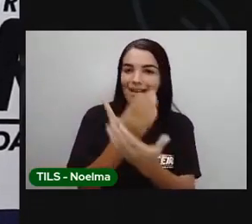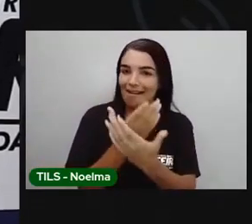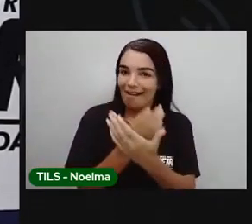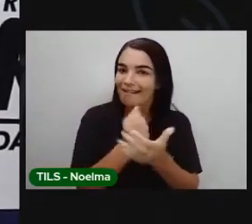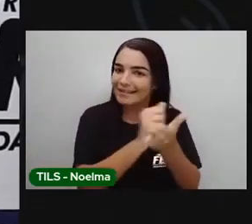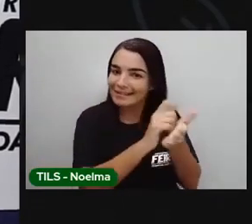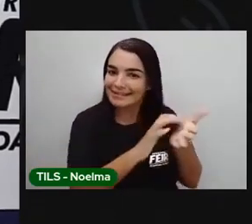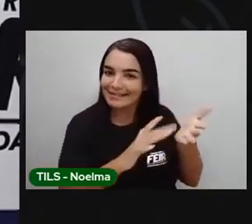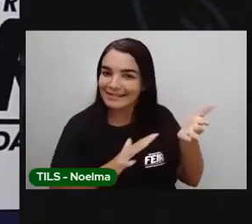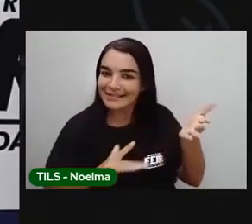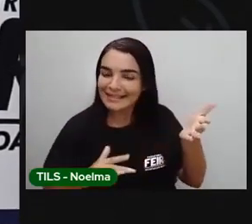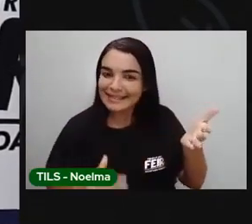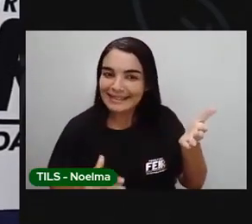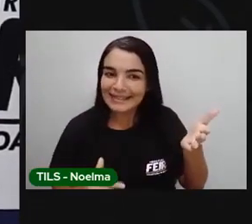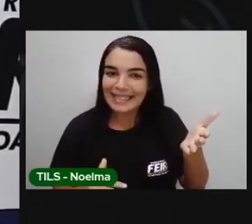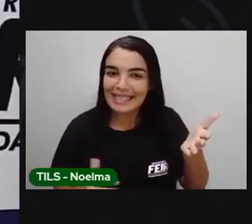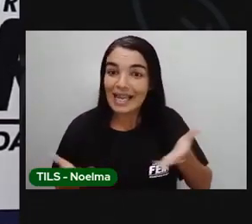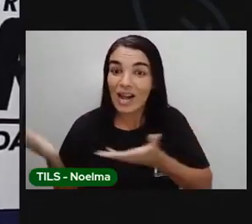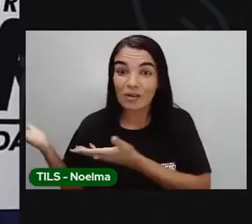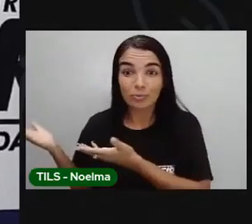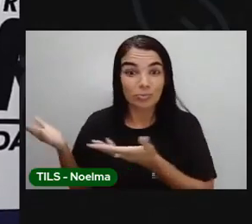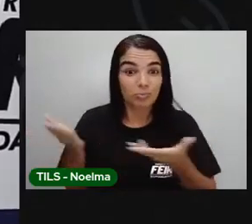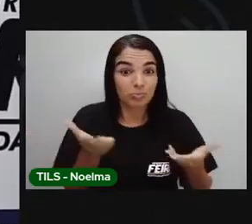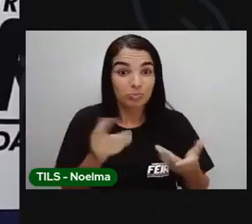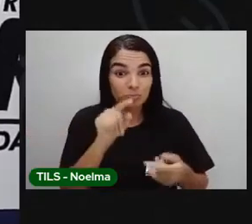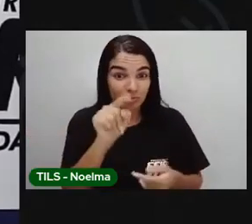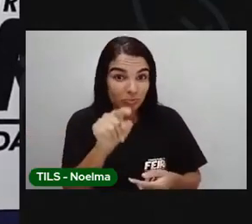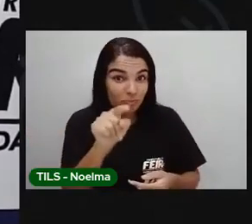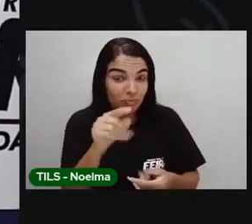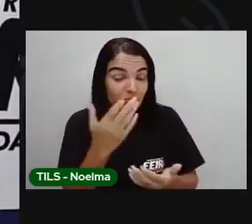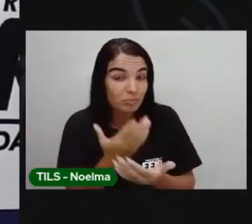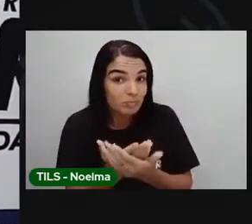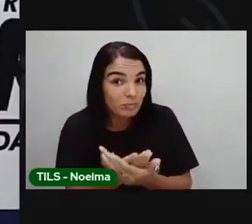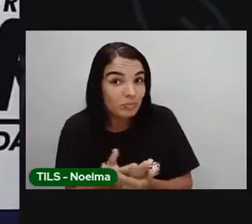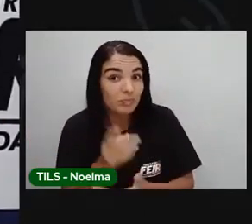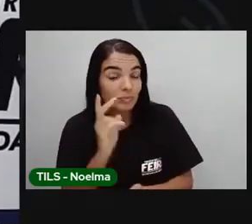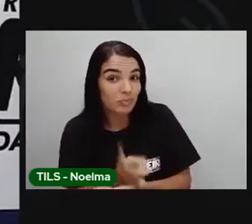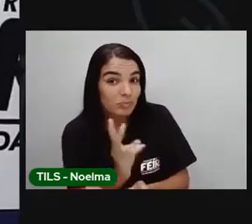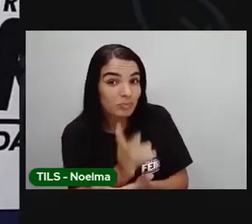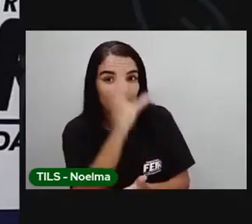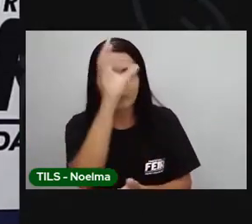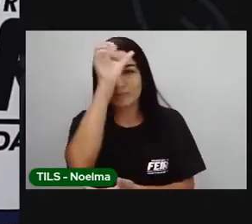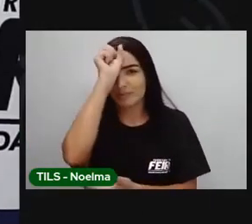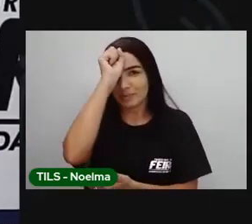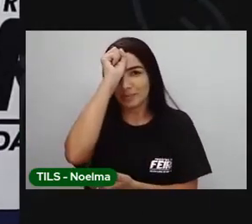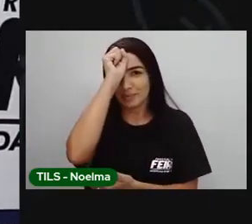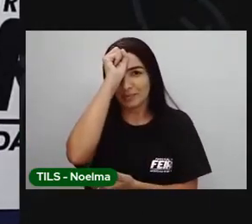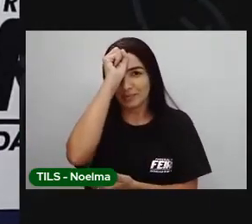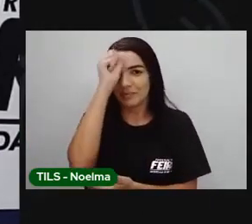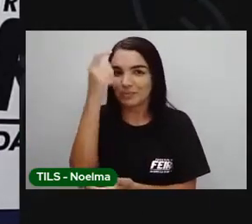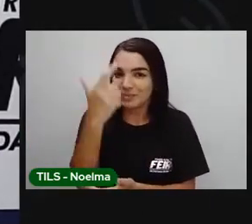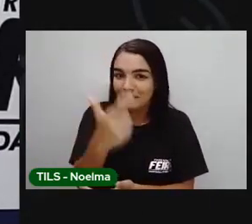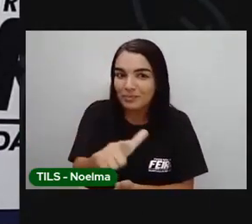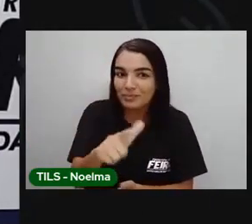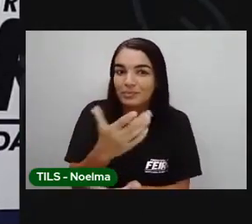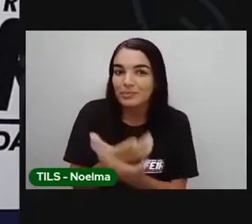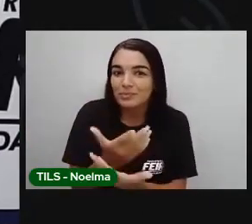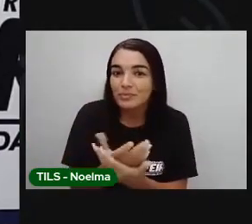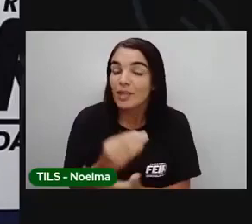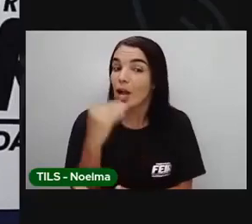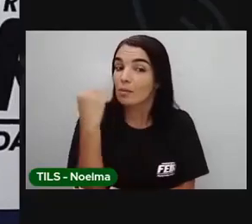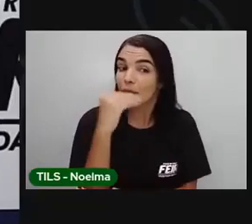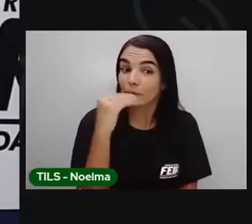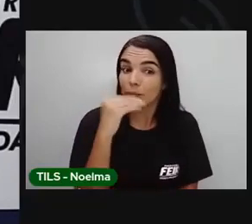atividades. E assim eu convido você, estudante, para continuar aprendendo. Essa é mais uma aula onde você vai ter a